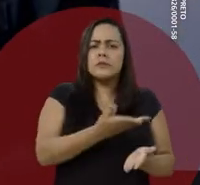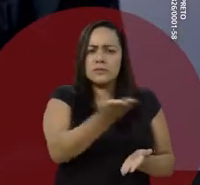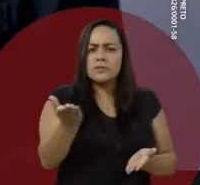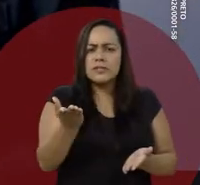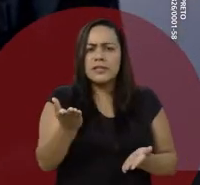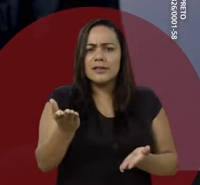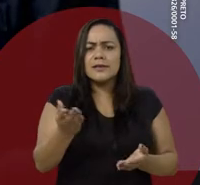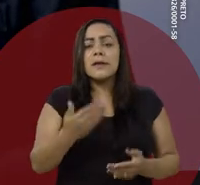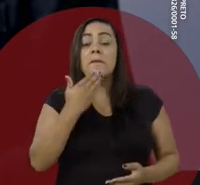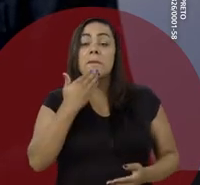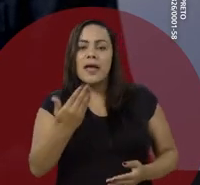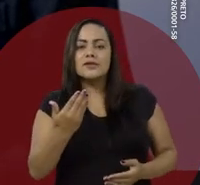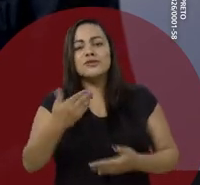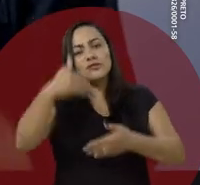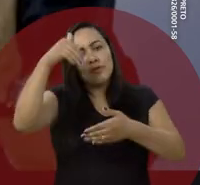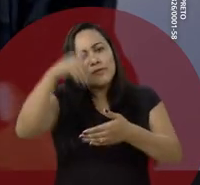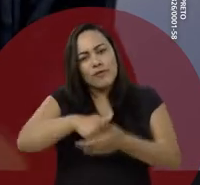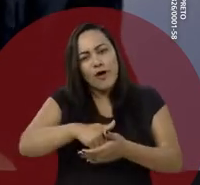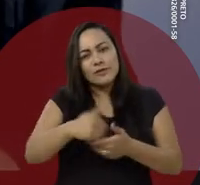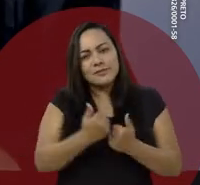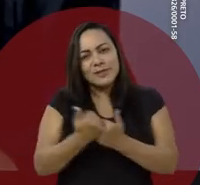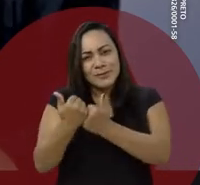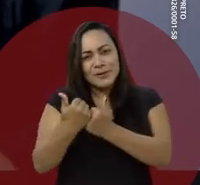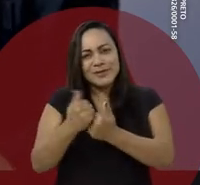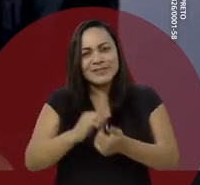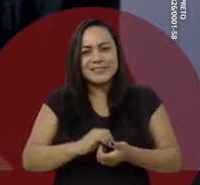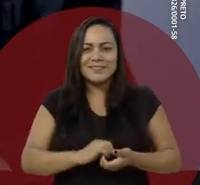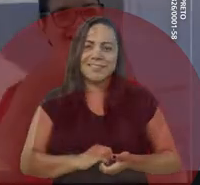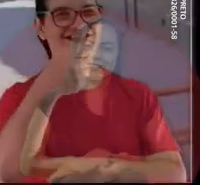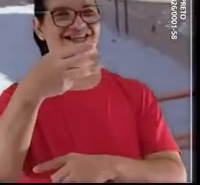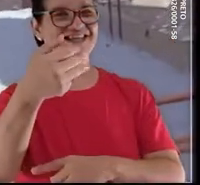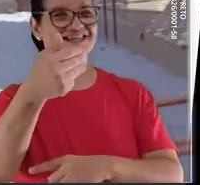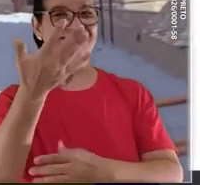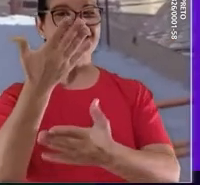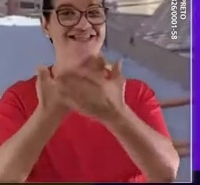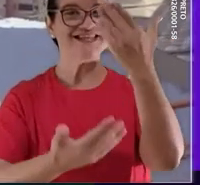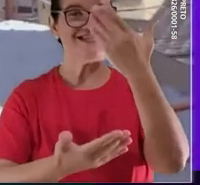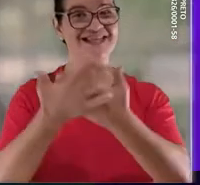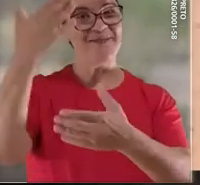compromisso que estabeleço com a nossa gente. Peço seu voto, peço seu apoio.